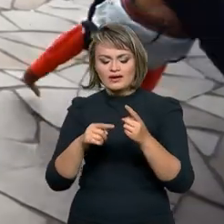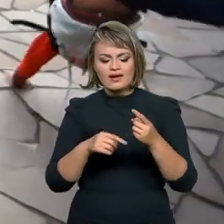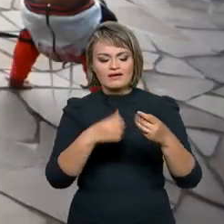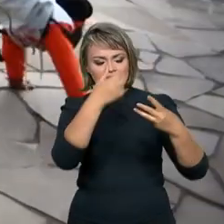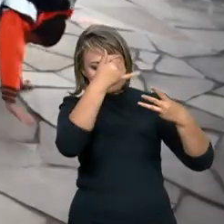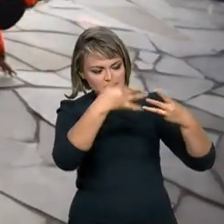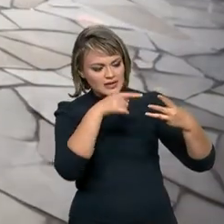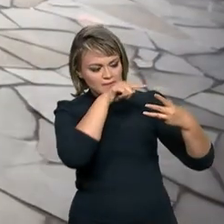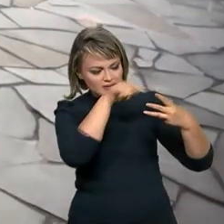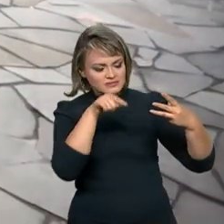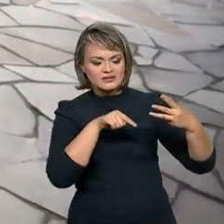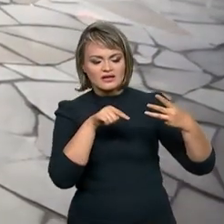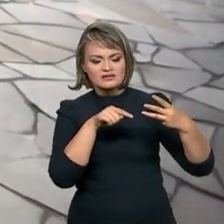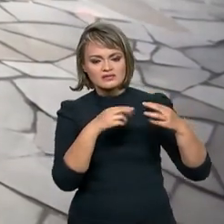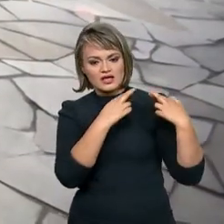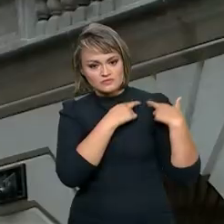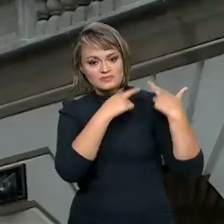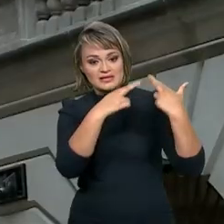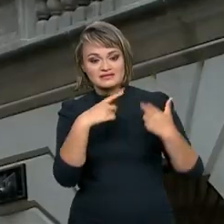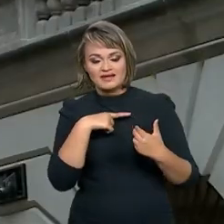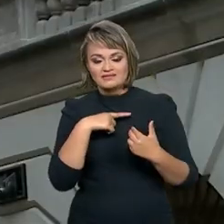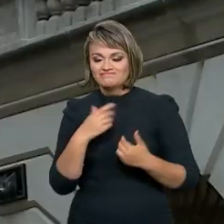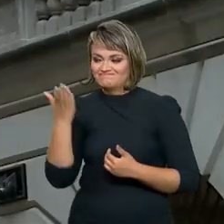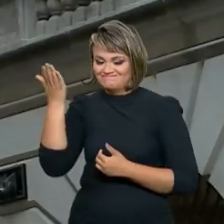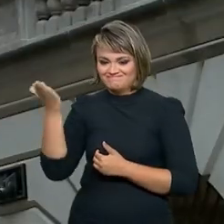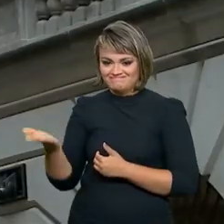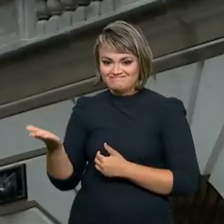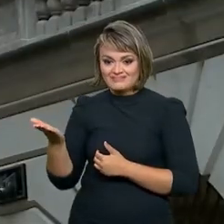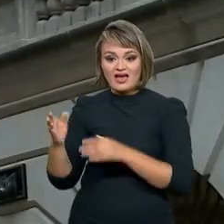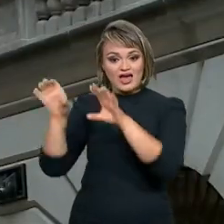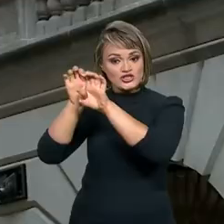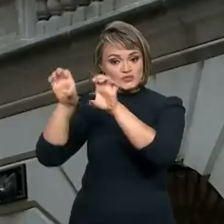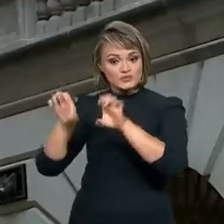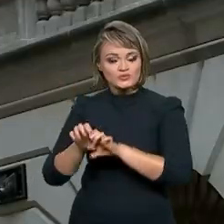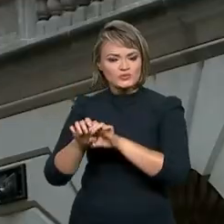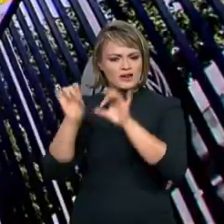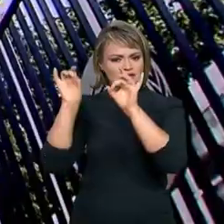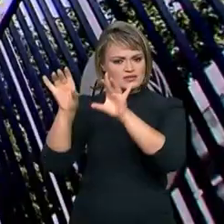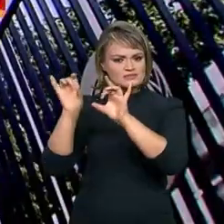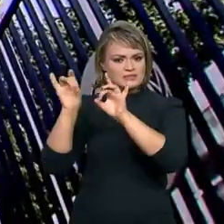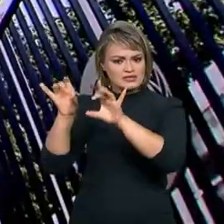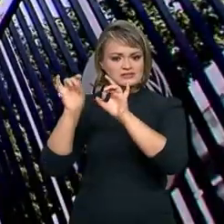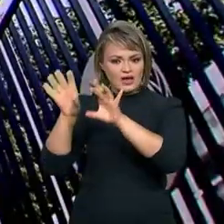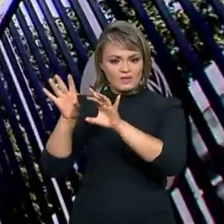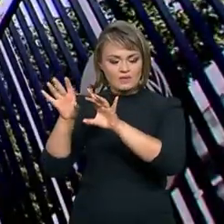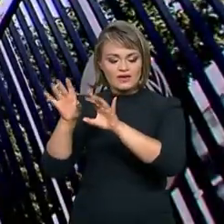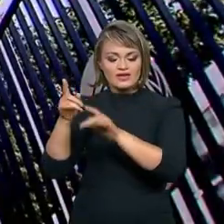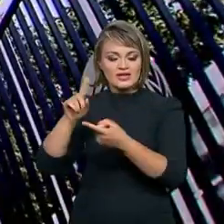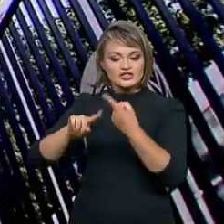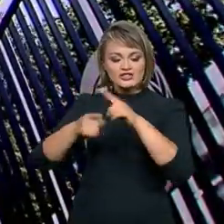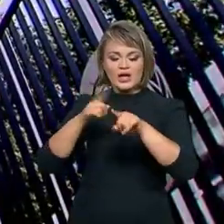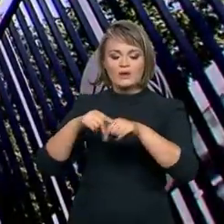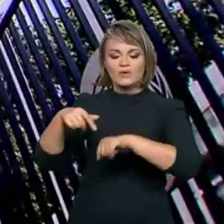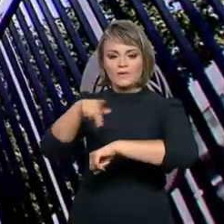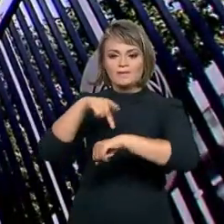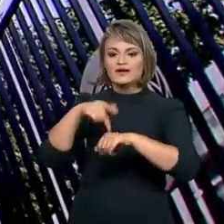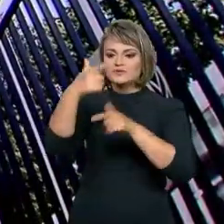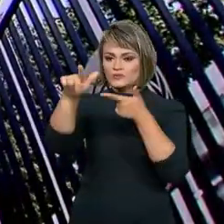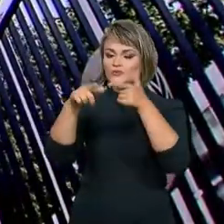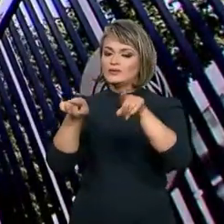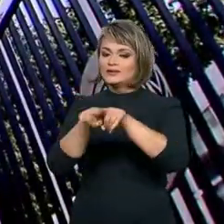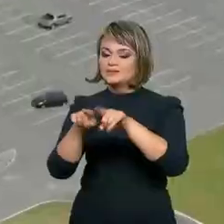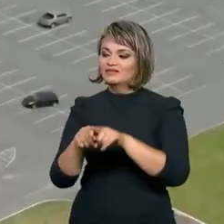diálogo essas diferentes iniciativas que existe uma estrutura específica que também dialoga com organismos